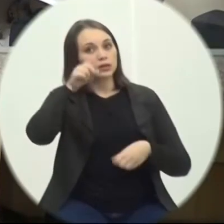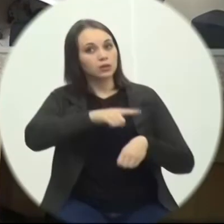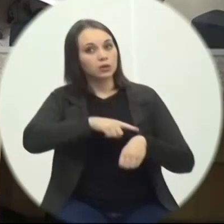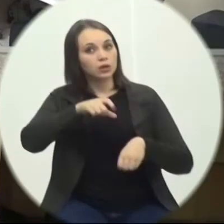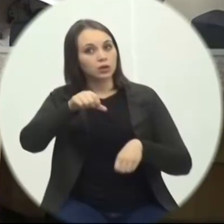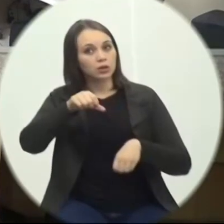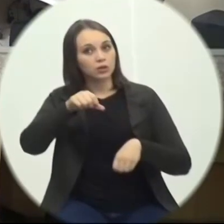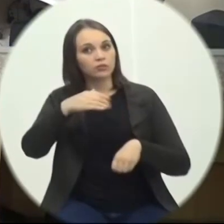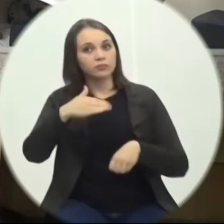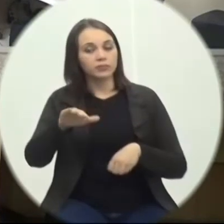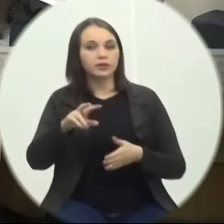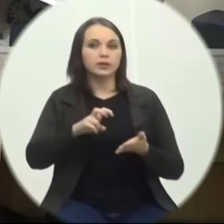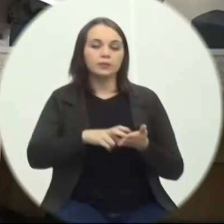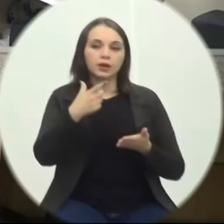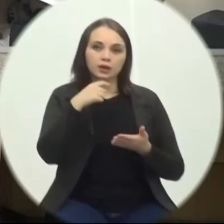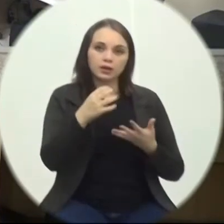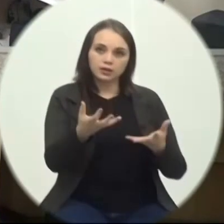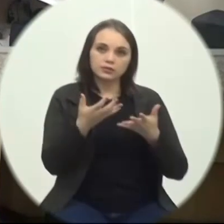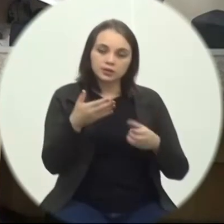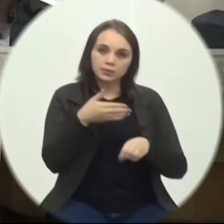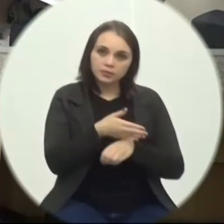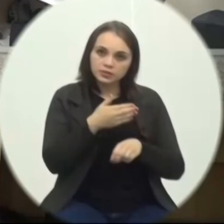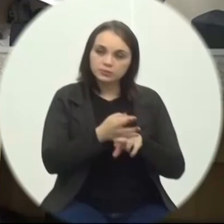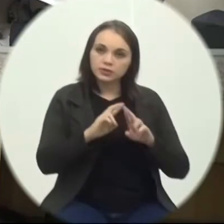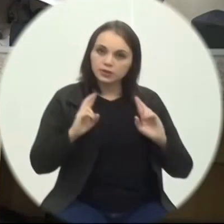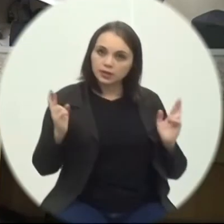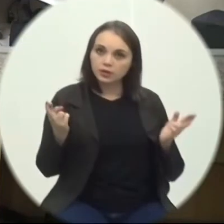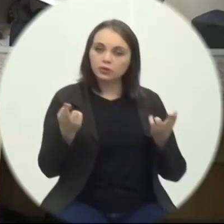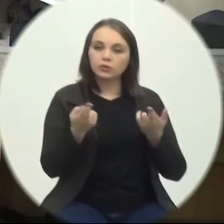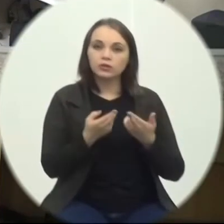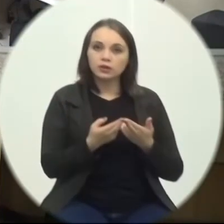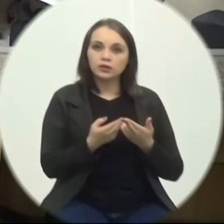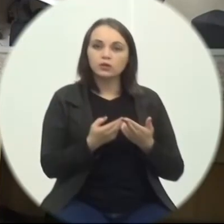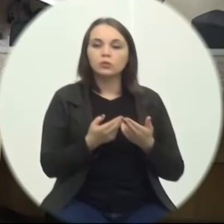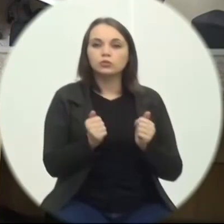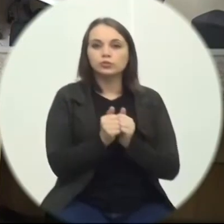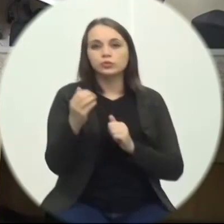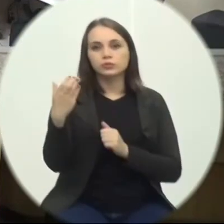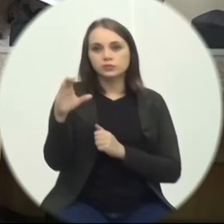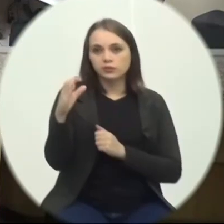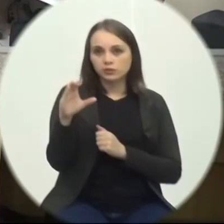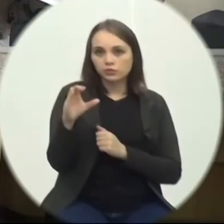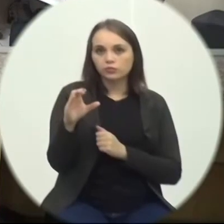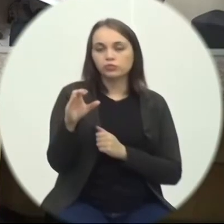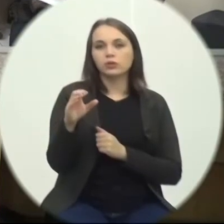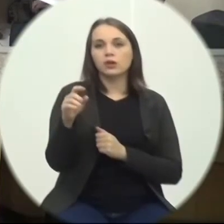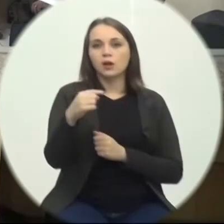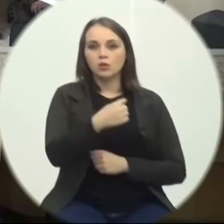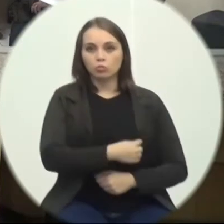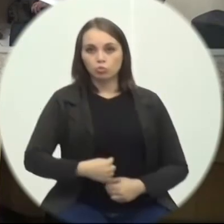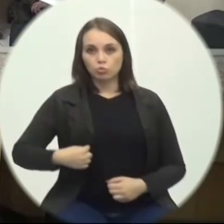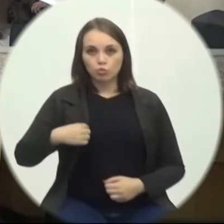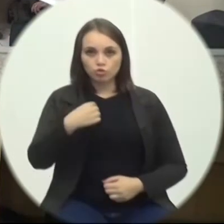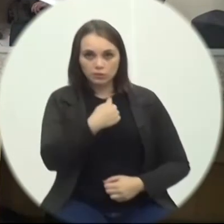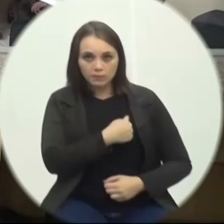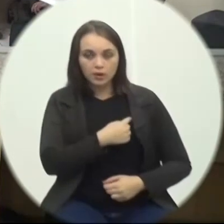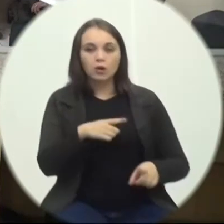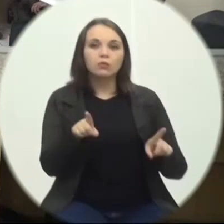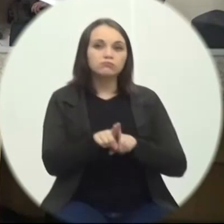e meia da manhã quem quiser participar daquela reunião com cientistas lá do Japão será também